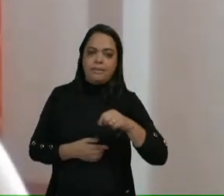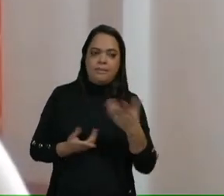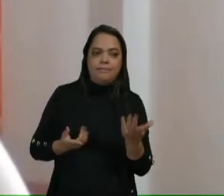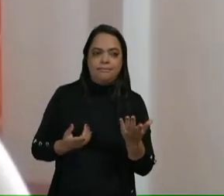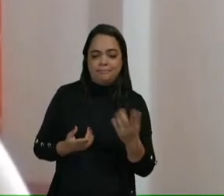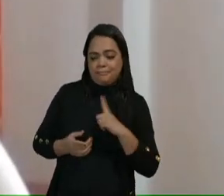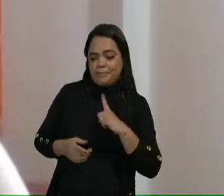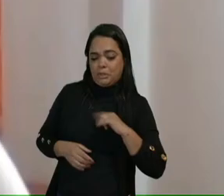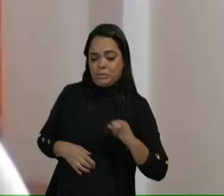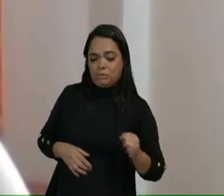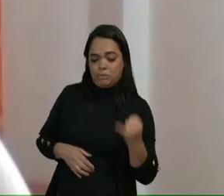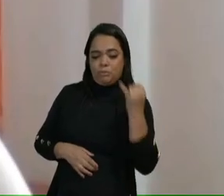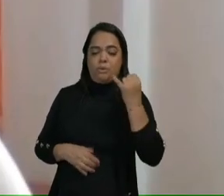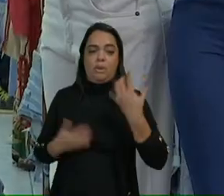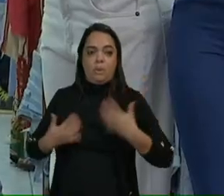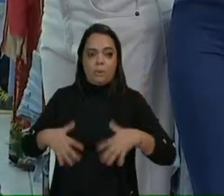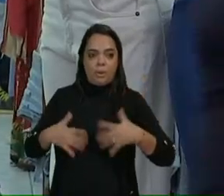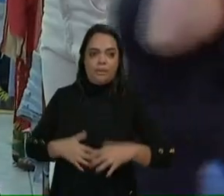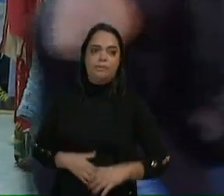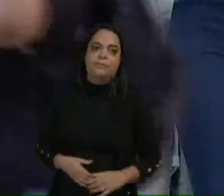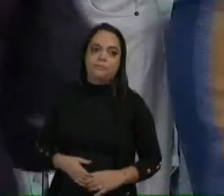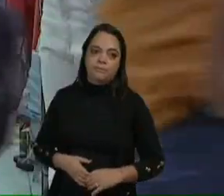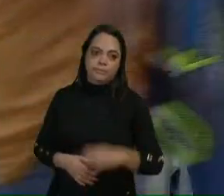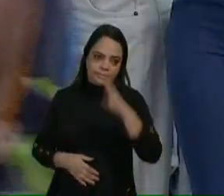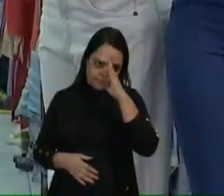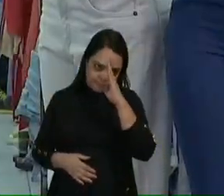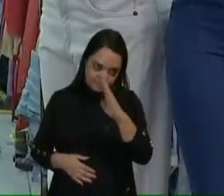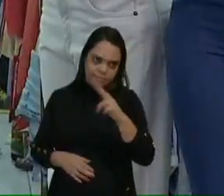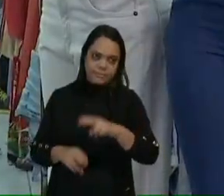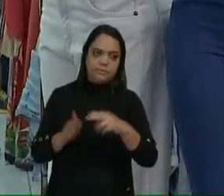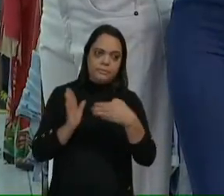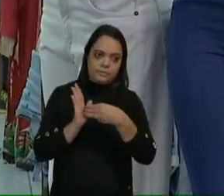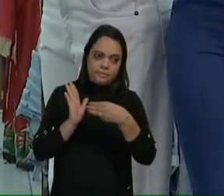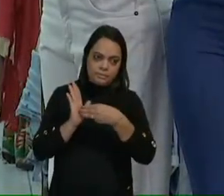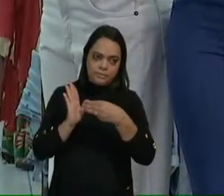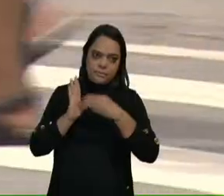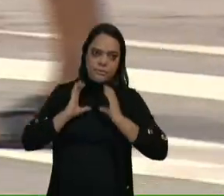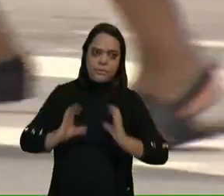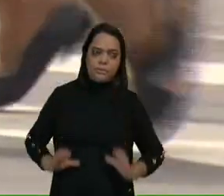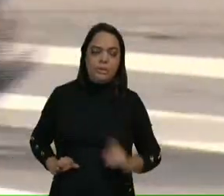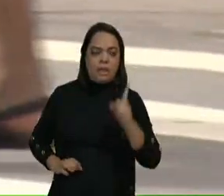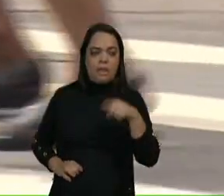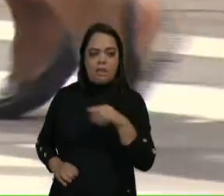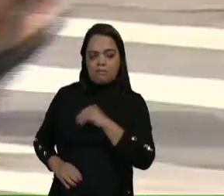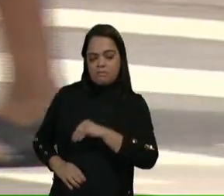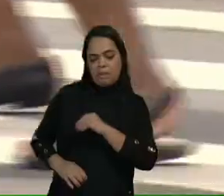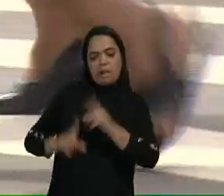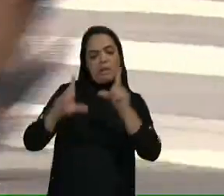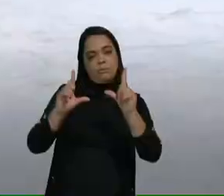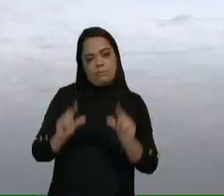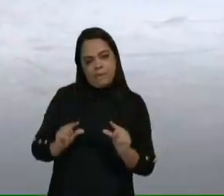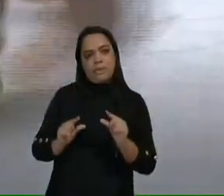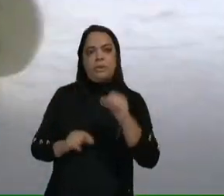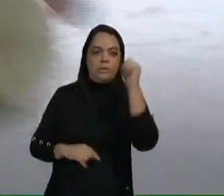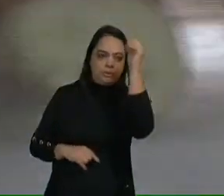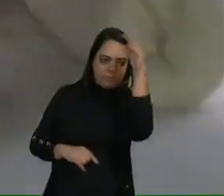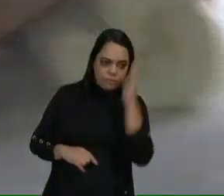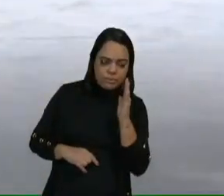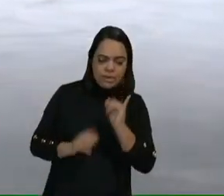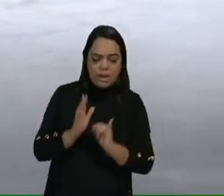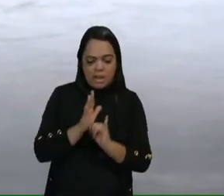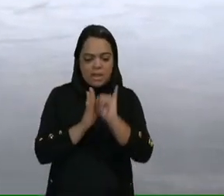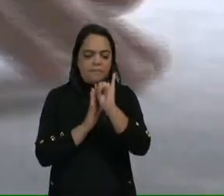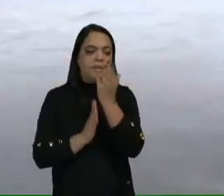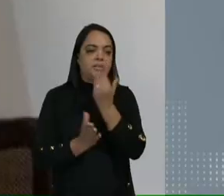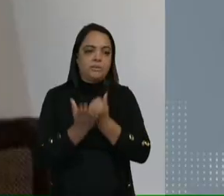taxa de juros extremamente elevada. Um dos principais motivos desse comportamento é mesmo a baixa renda média do brasileiro e a inflação